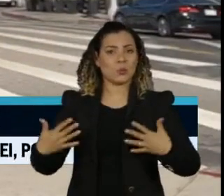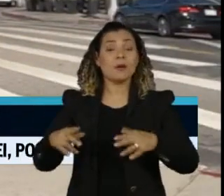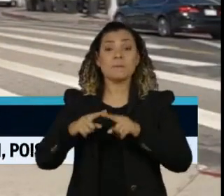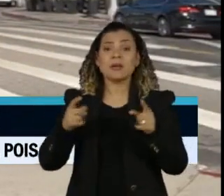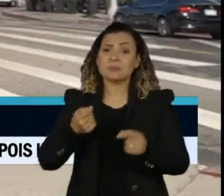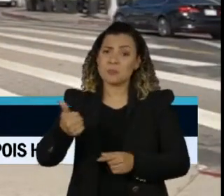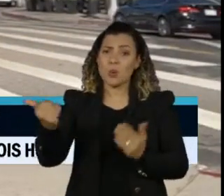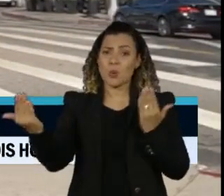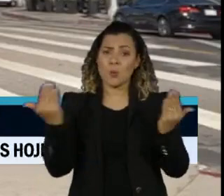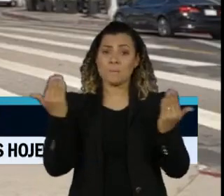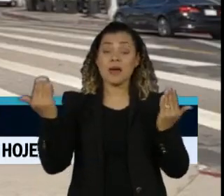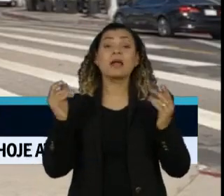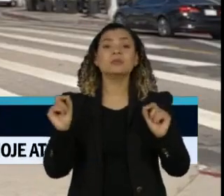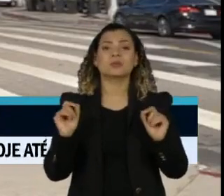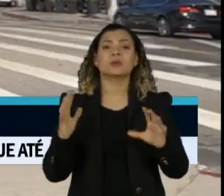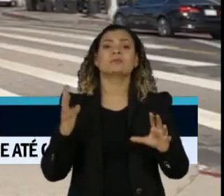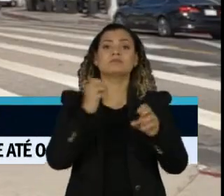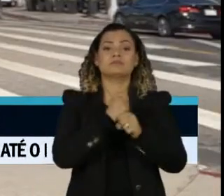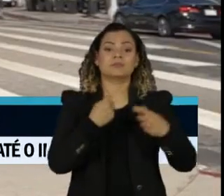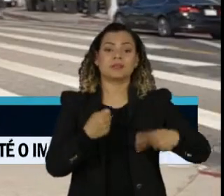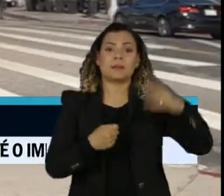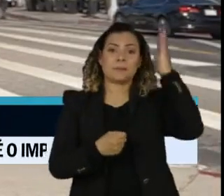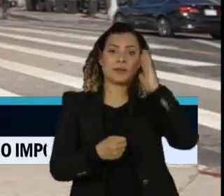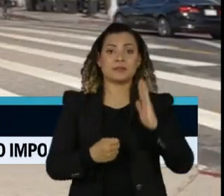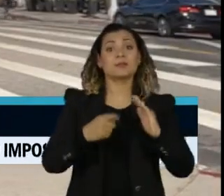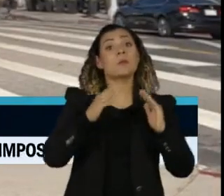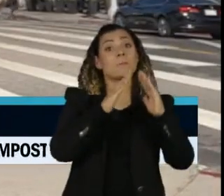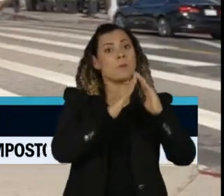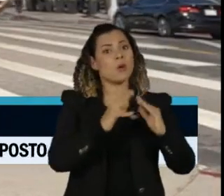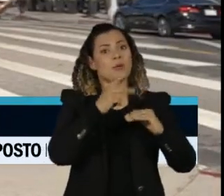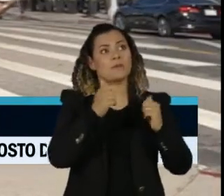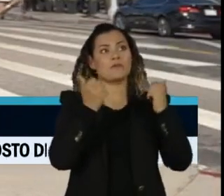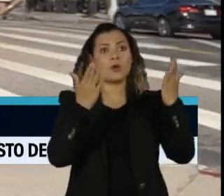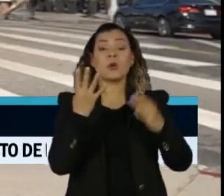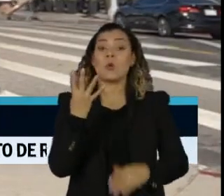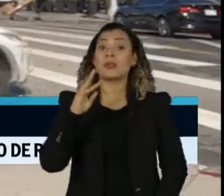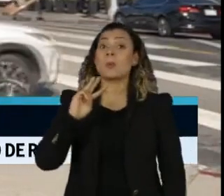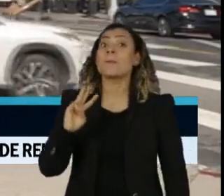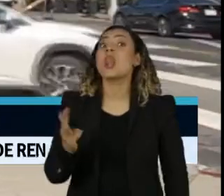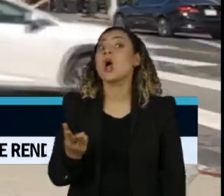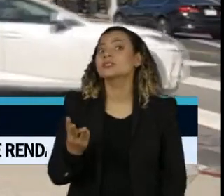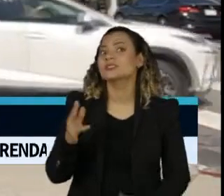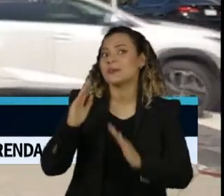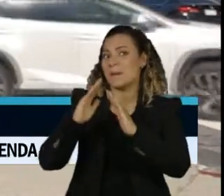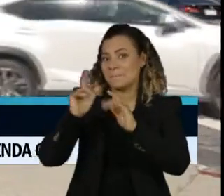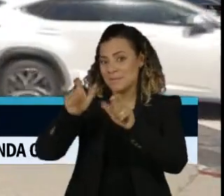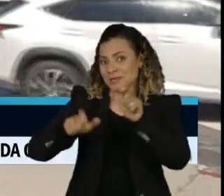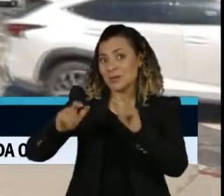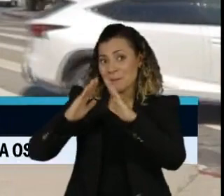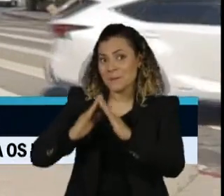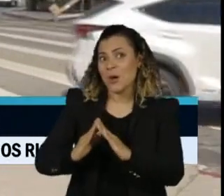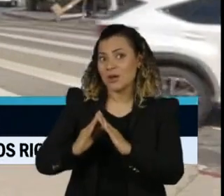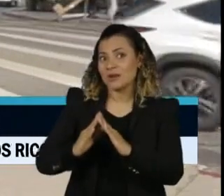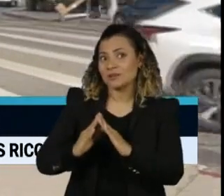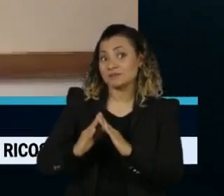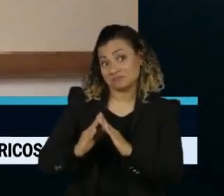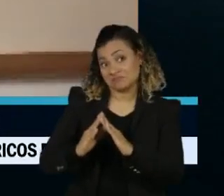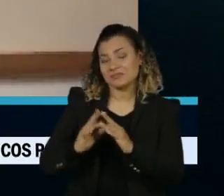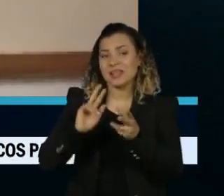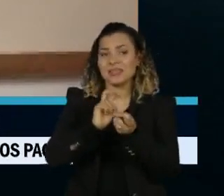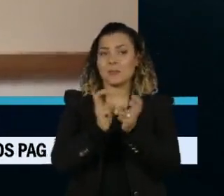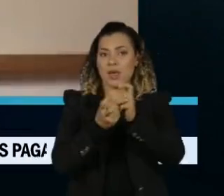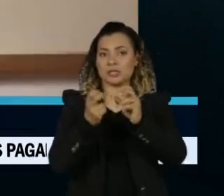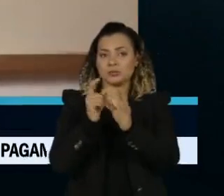expressivo comparado ao tamanho da comunidade brasileira no exterior. Mais de 4 milhões de pessoas em 2020, segundo o Itamaraty.